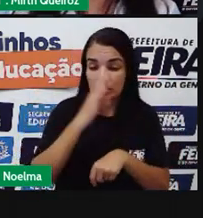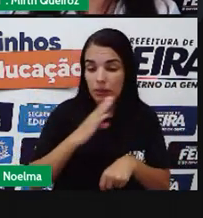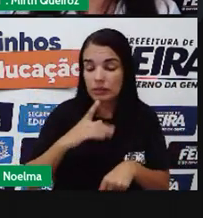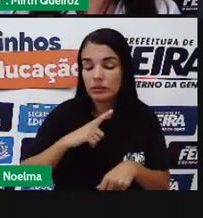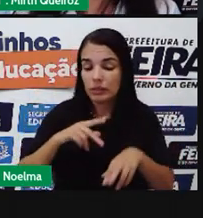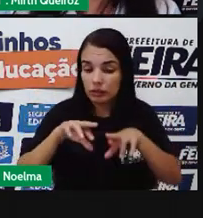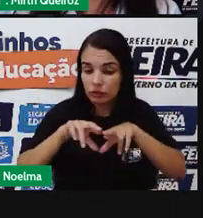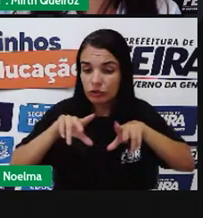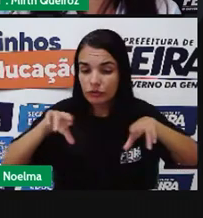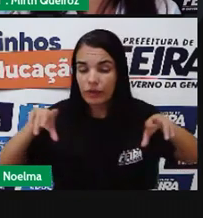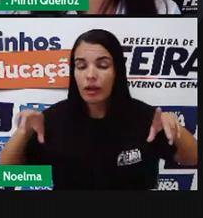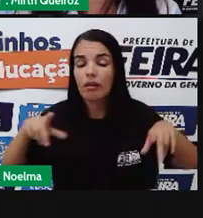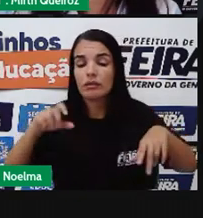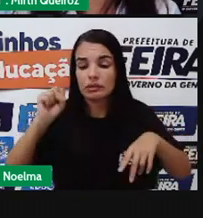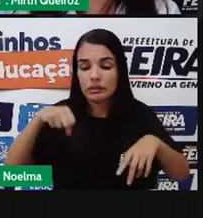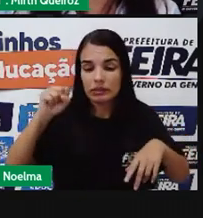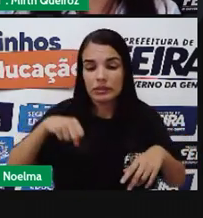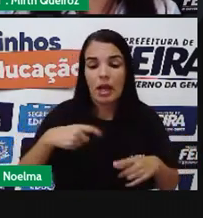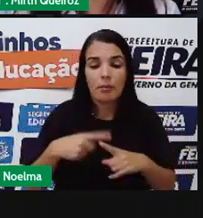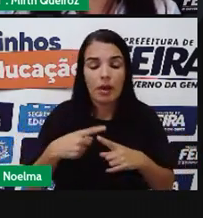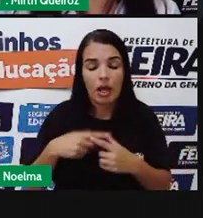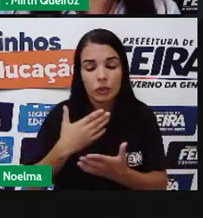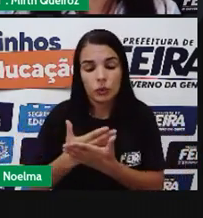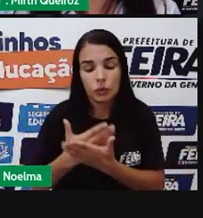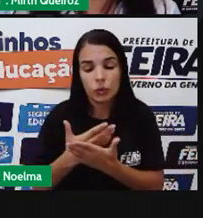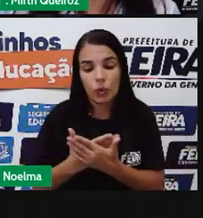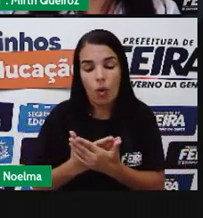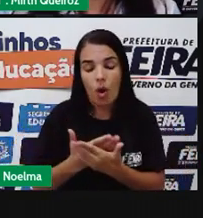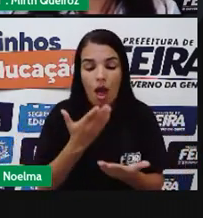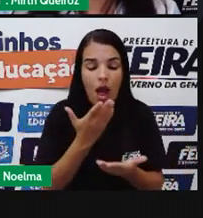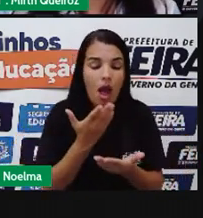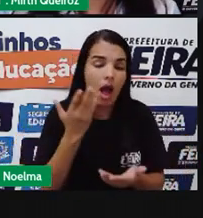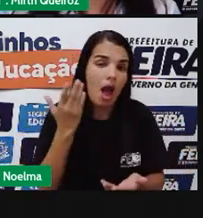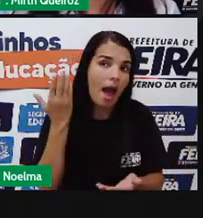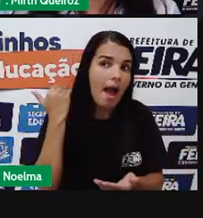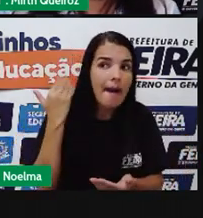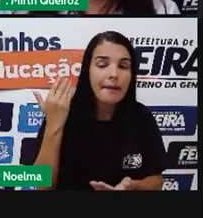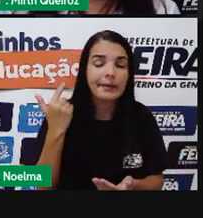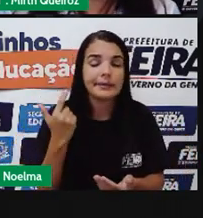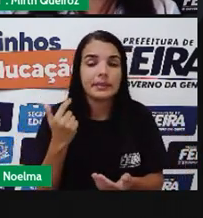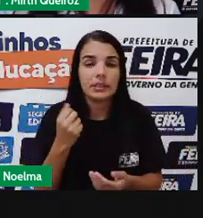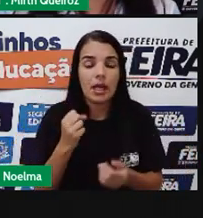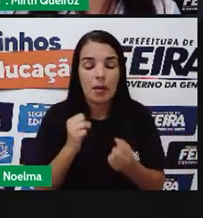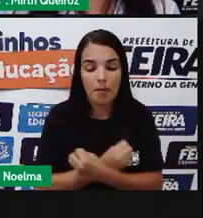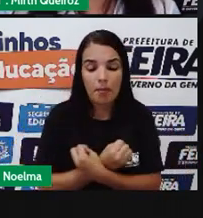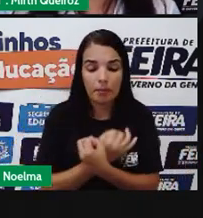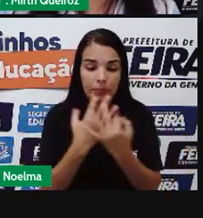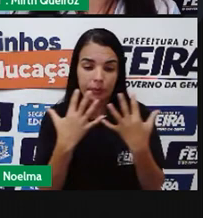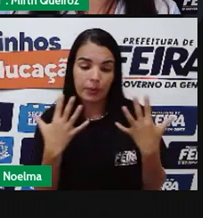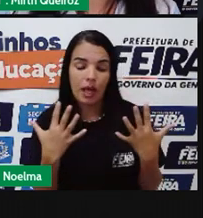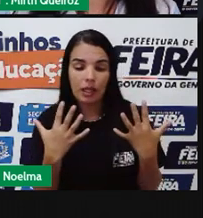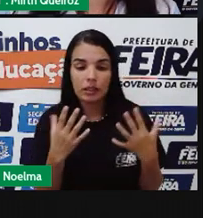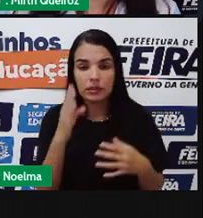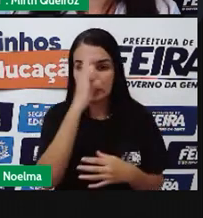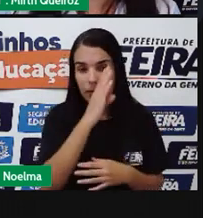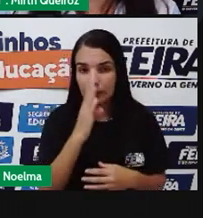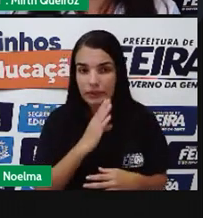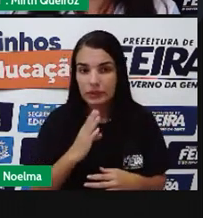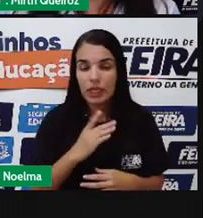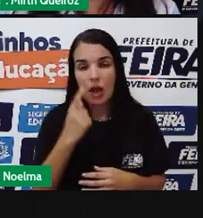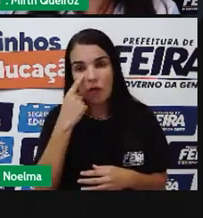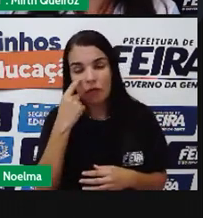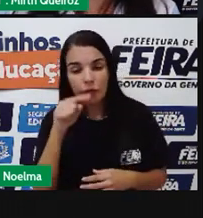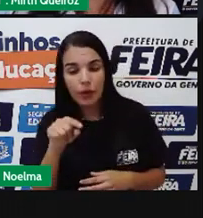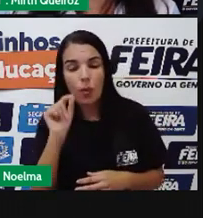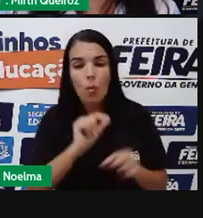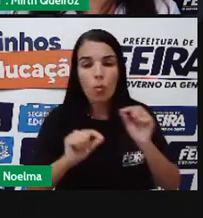gente estudou na aula passada Na nossa aula sobre pluralidade brasileira A gente